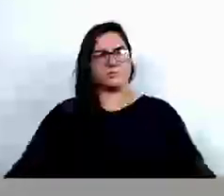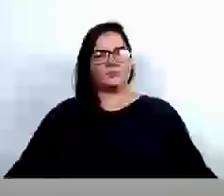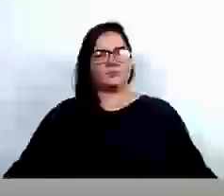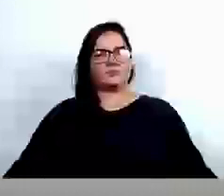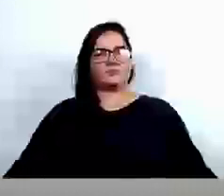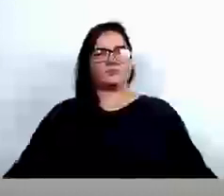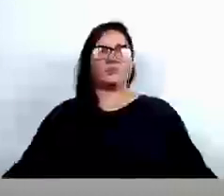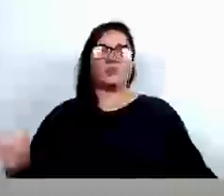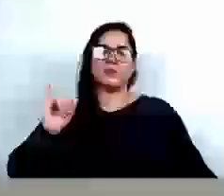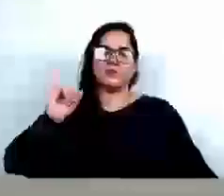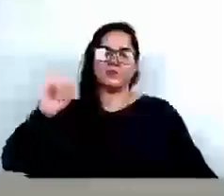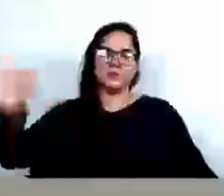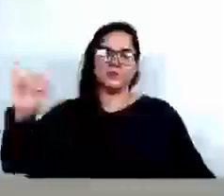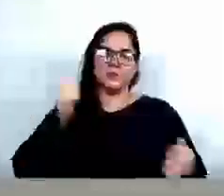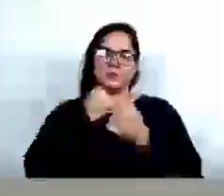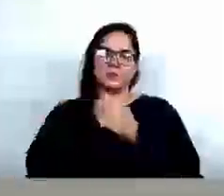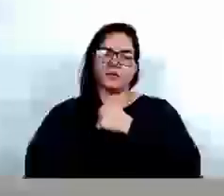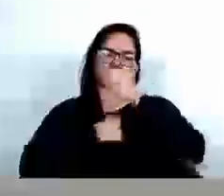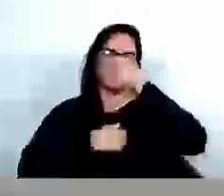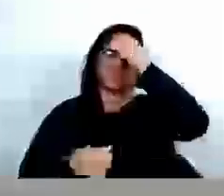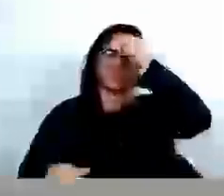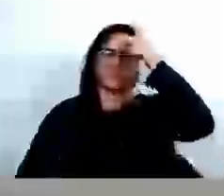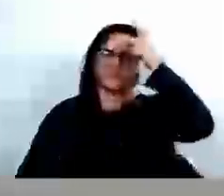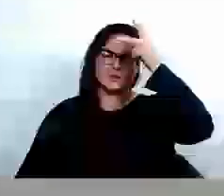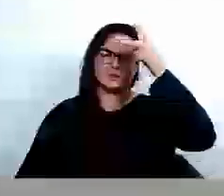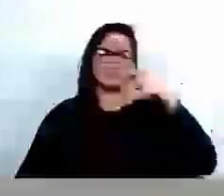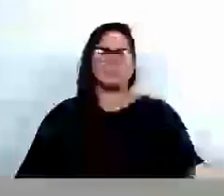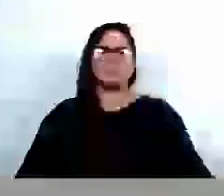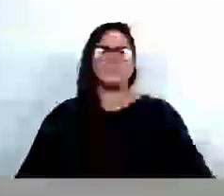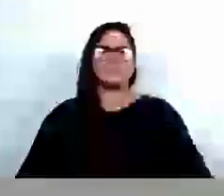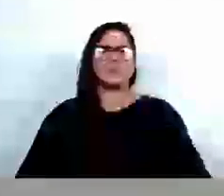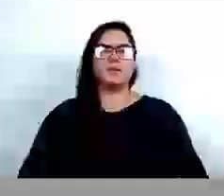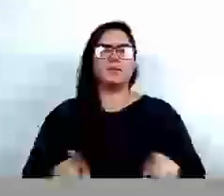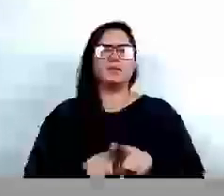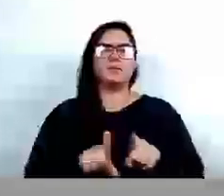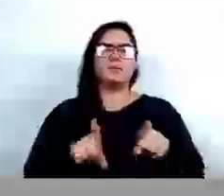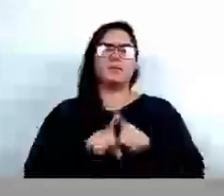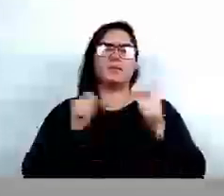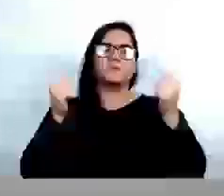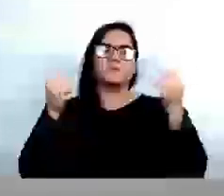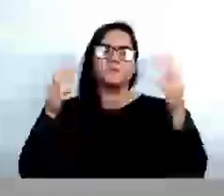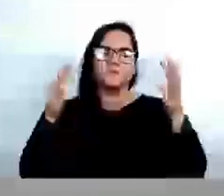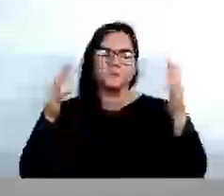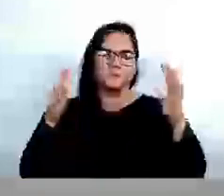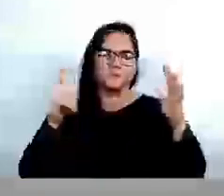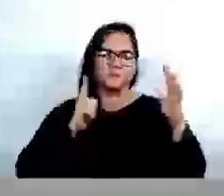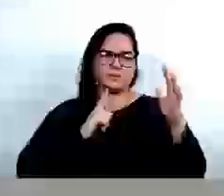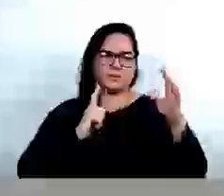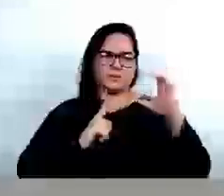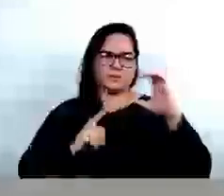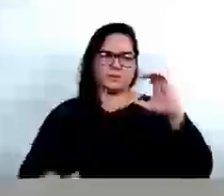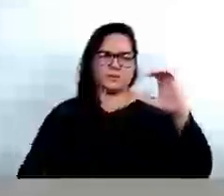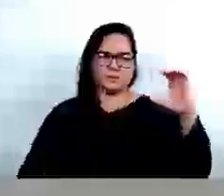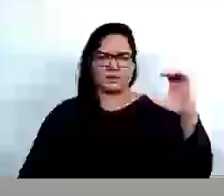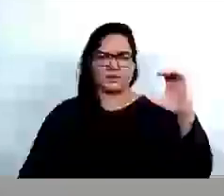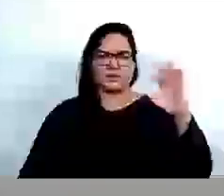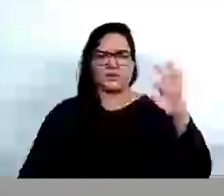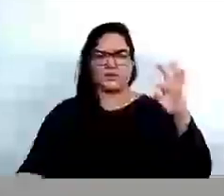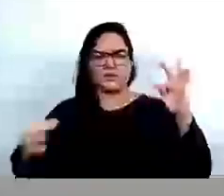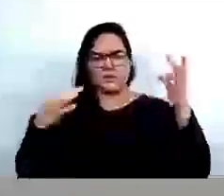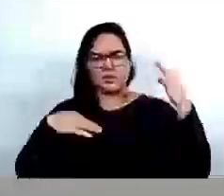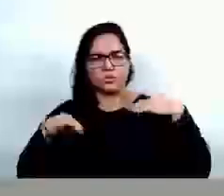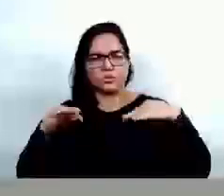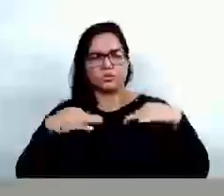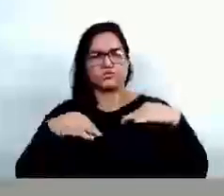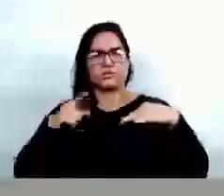abraço ao nosso prefeito Salmi. Também quero parabenizar a CCTU por inúmeras atividades